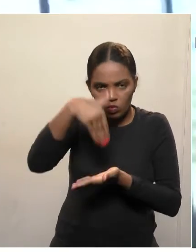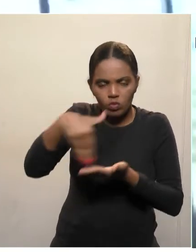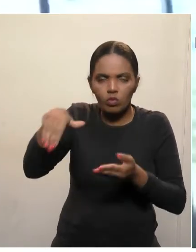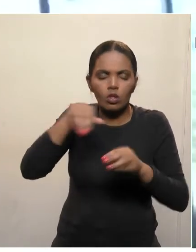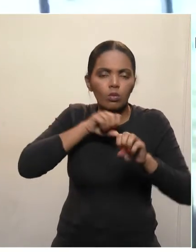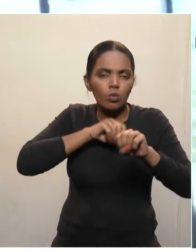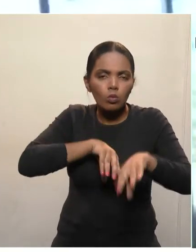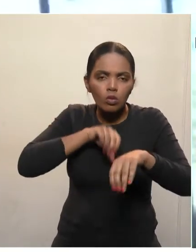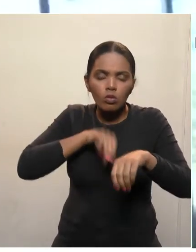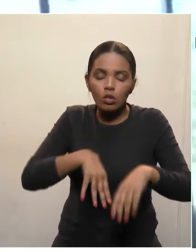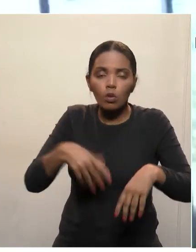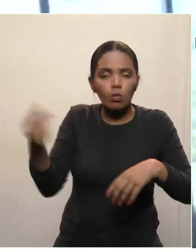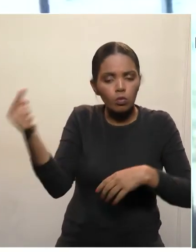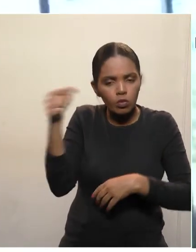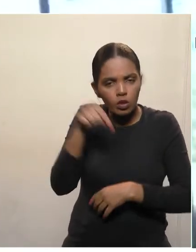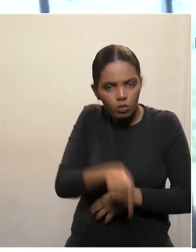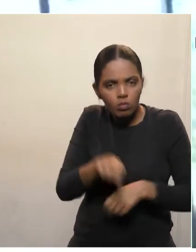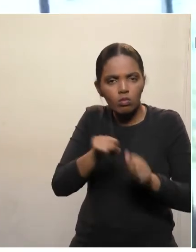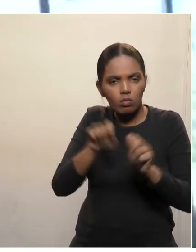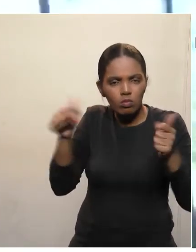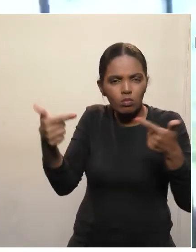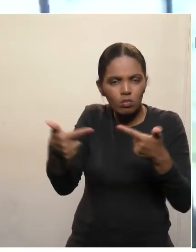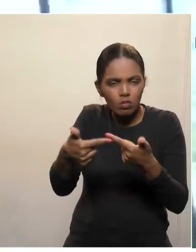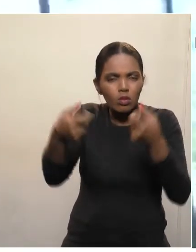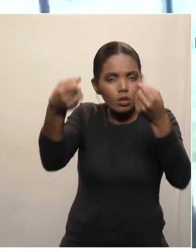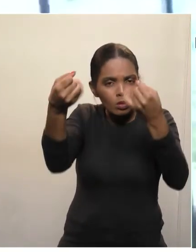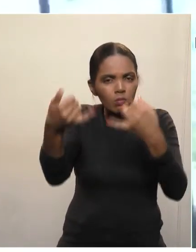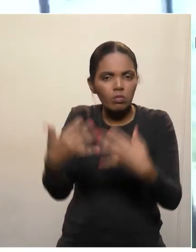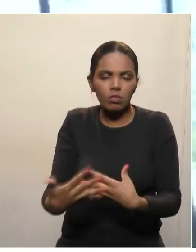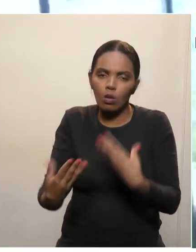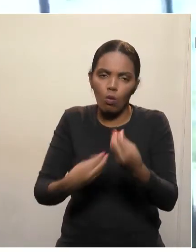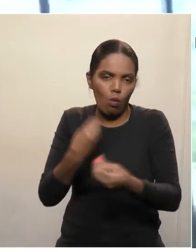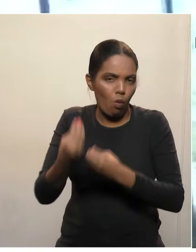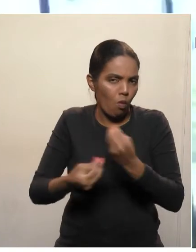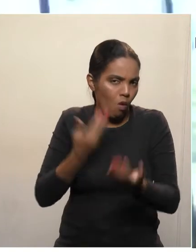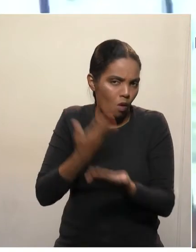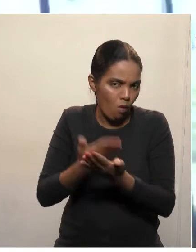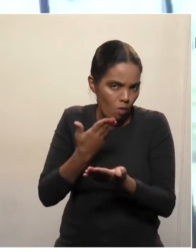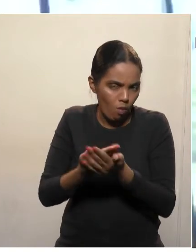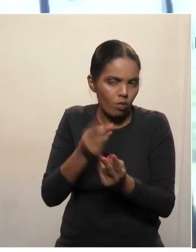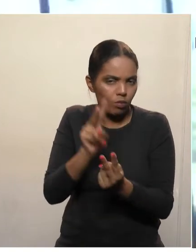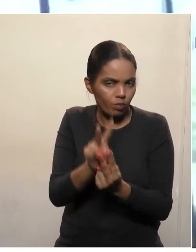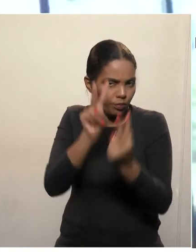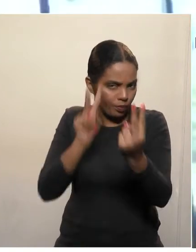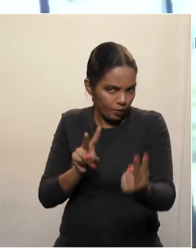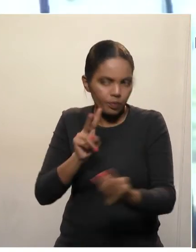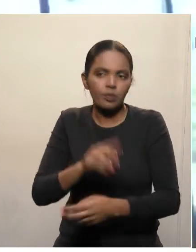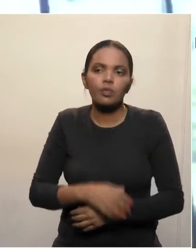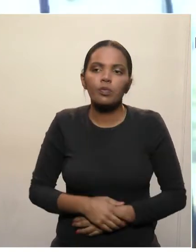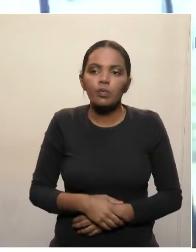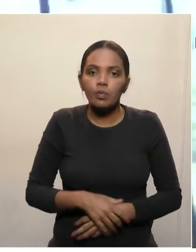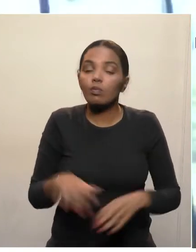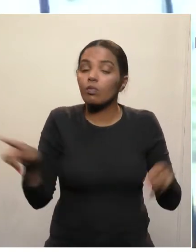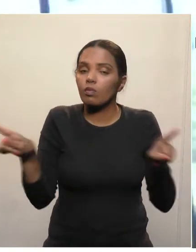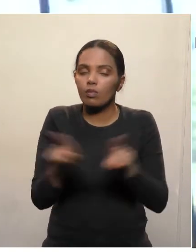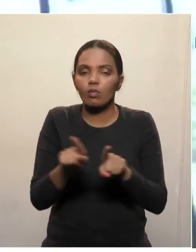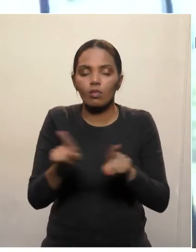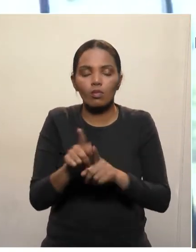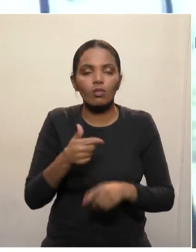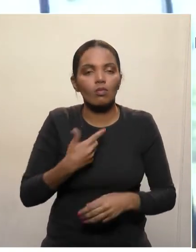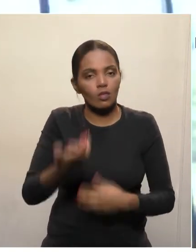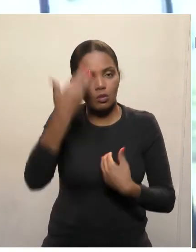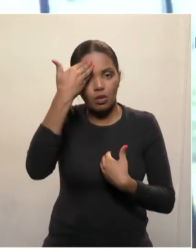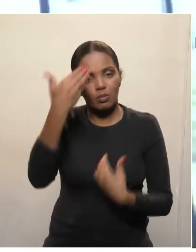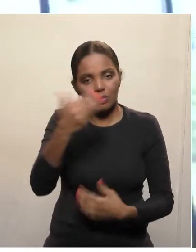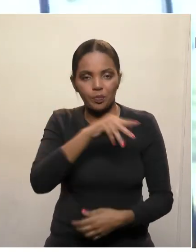para esclarecer o andamento dessas aulas. E outra, eu quero aqui fazer um agradecimento